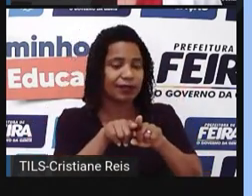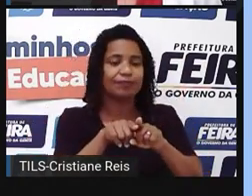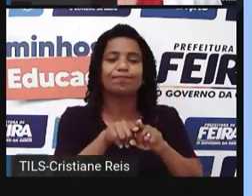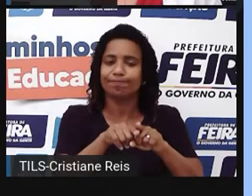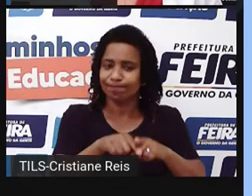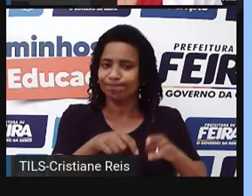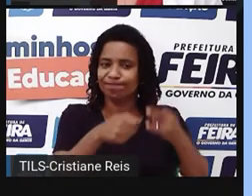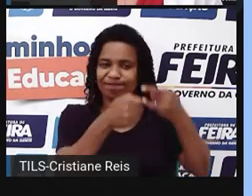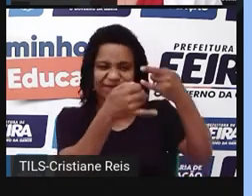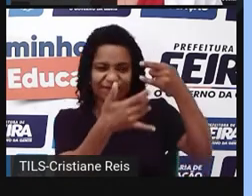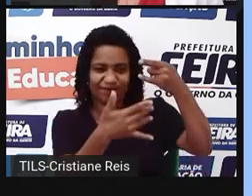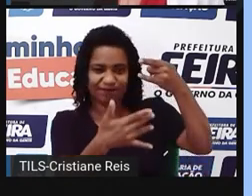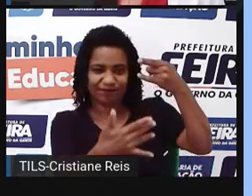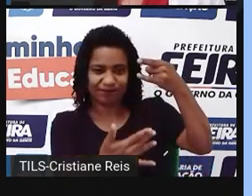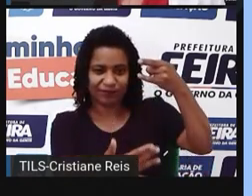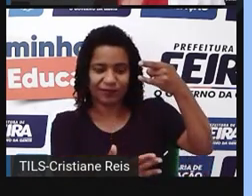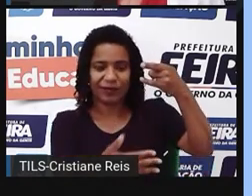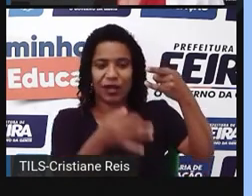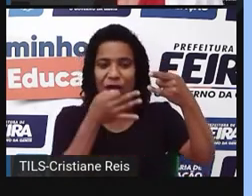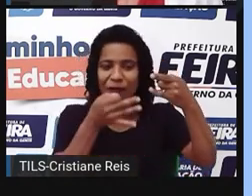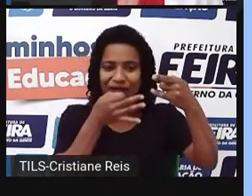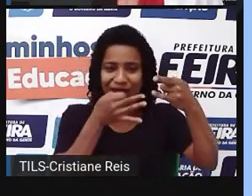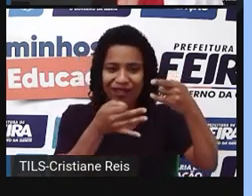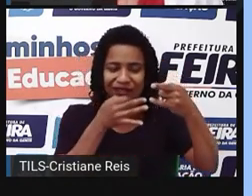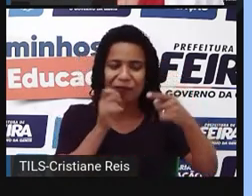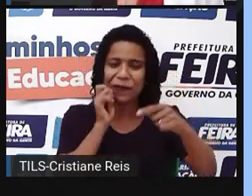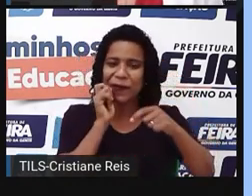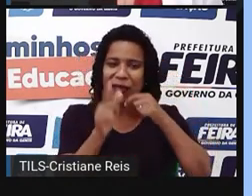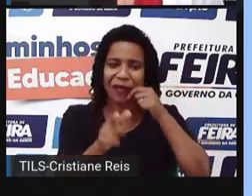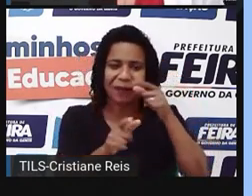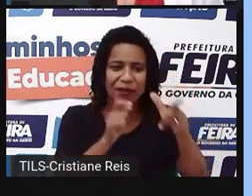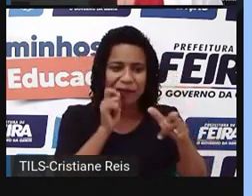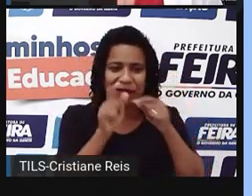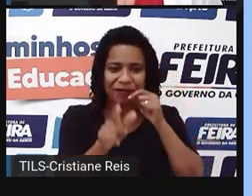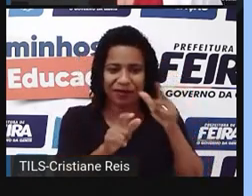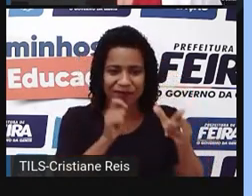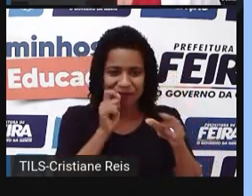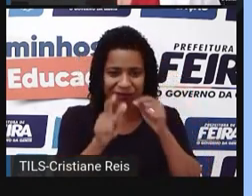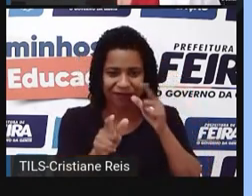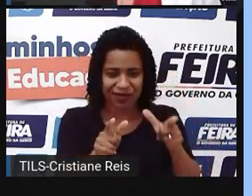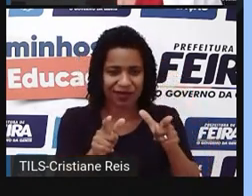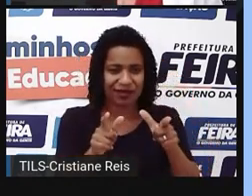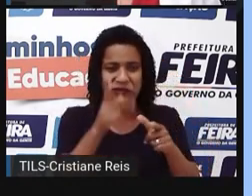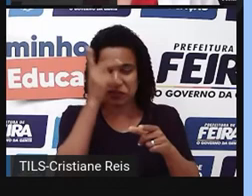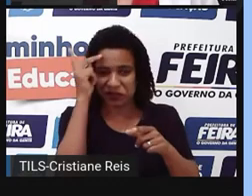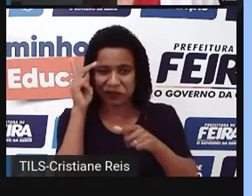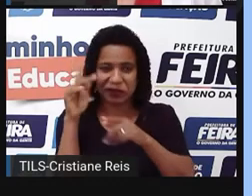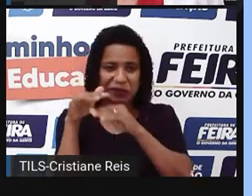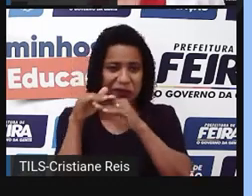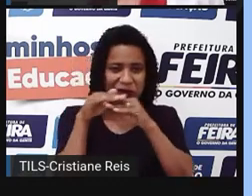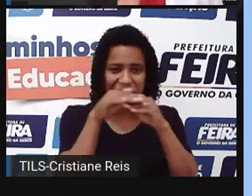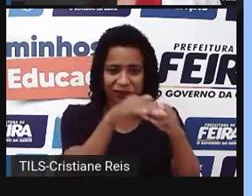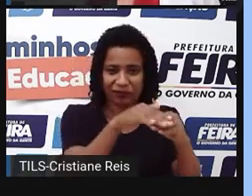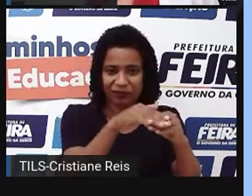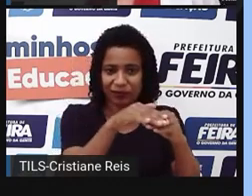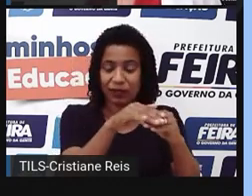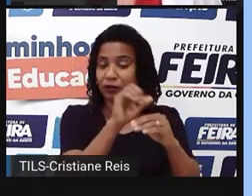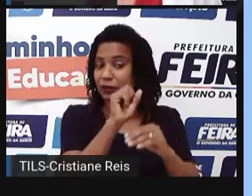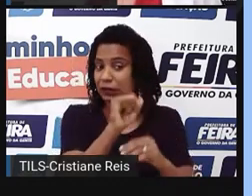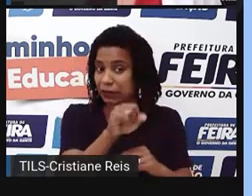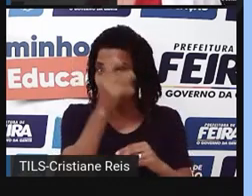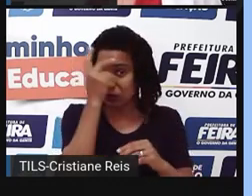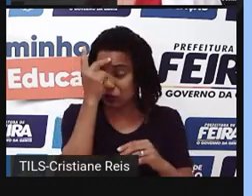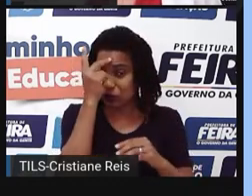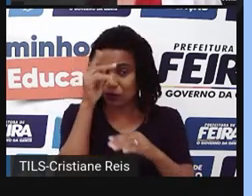difícil encontrar discussões negativas e ofensas. Então, se alguém for ofendido, a gente não deve revidar.